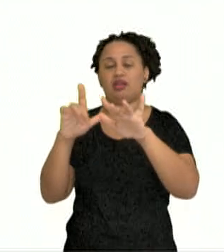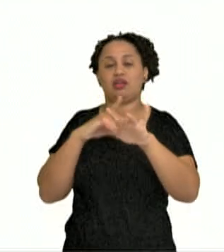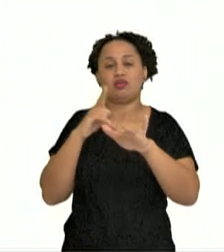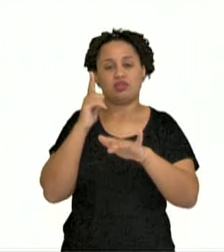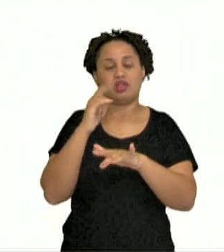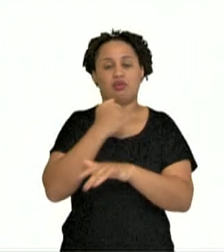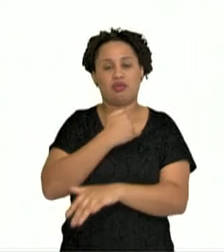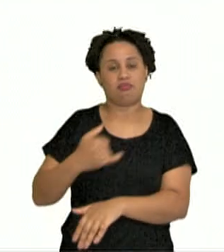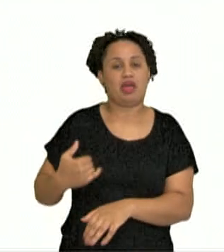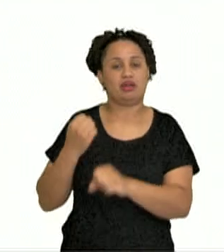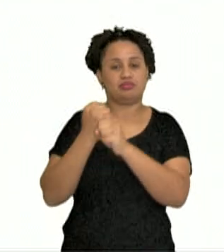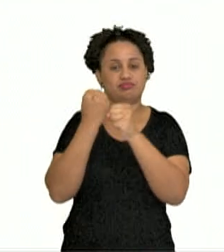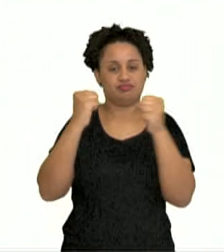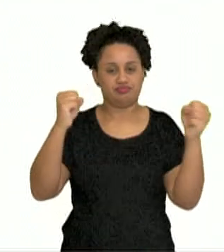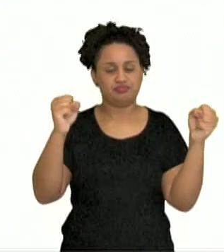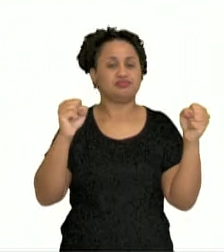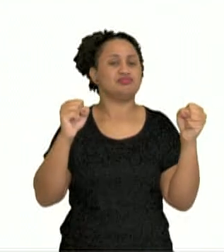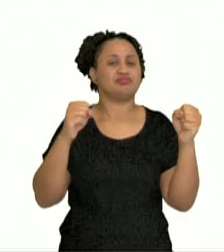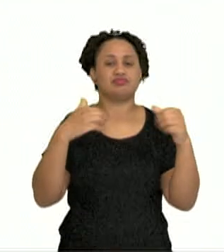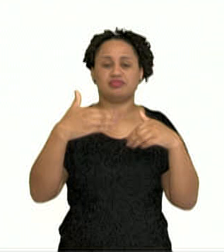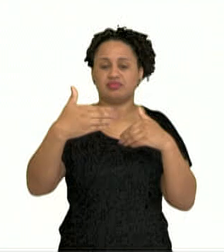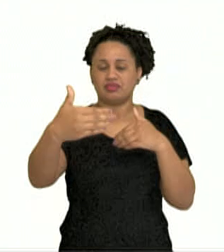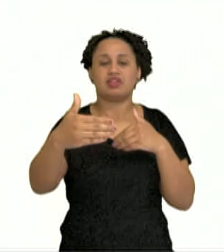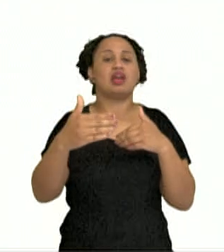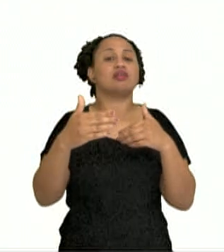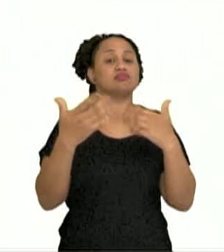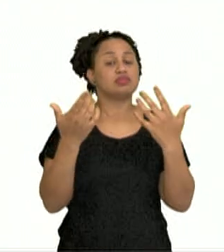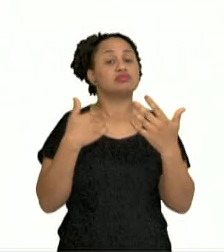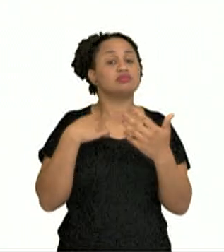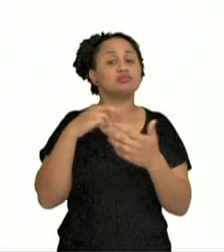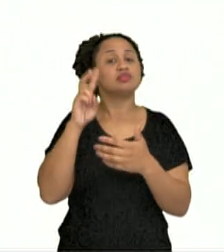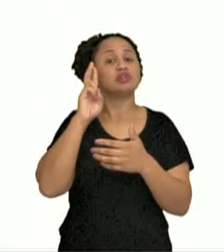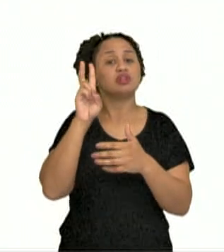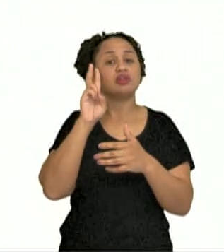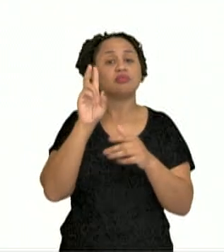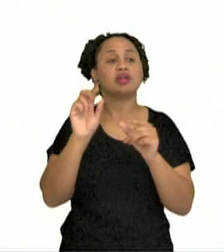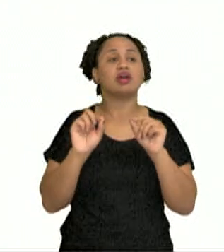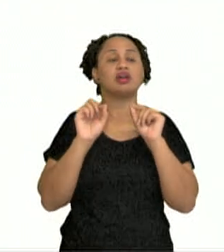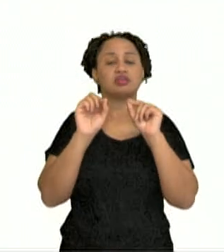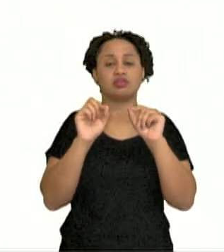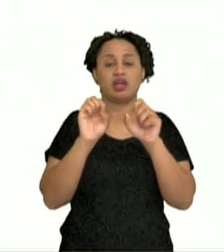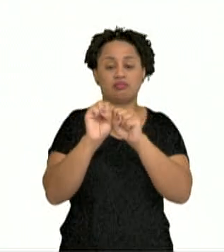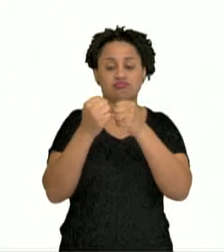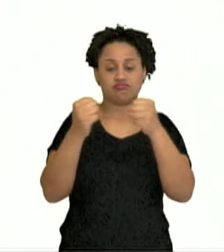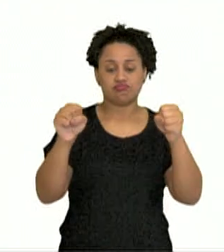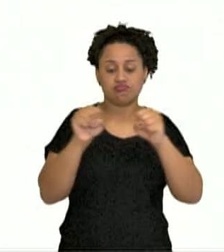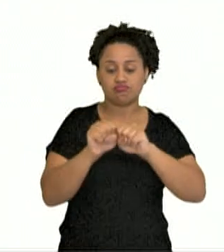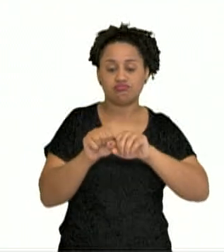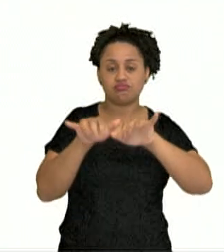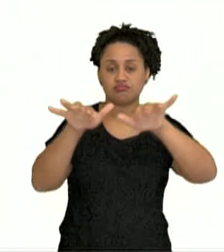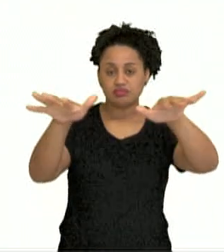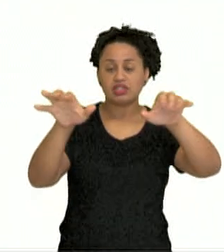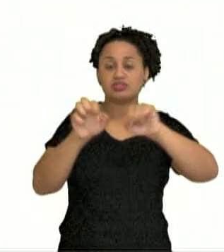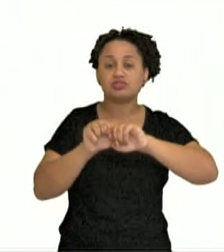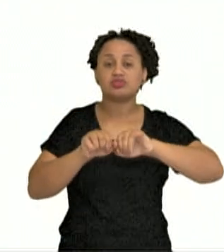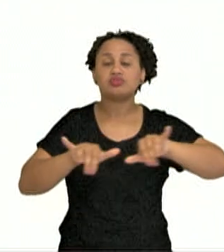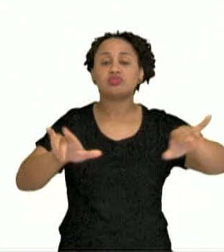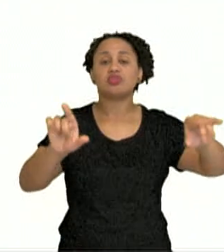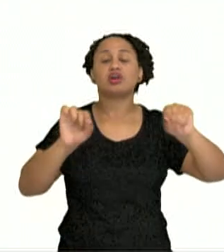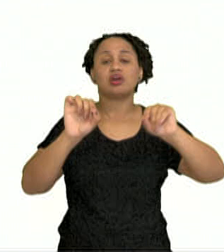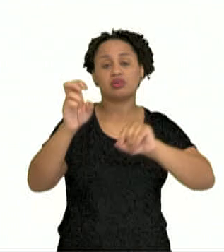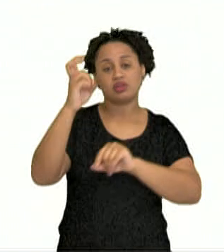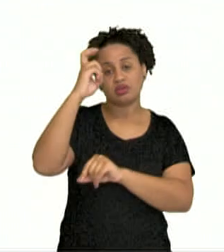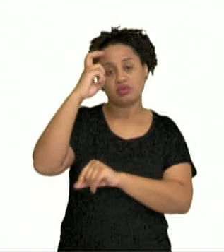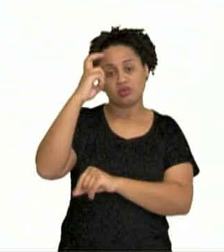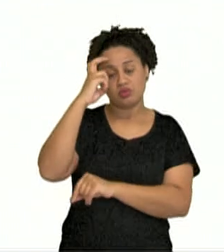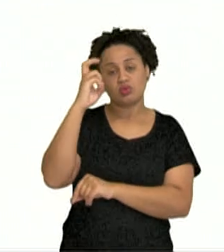da Antiguidade. Indo muito adiante e sendo muito lembrado aí pela expansão da cultura grega. E ele vai elaborar, inclusive, uma